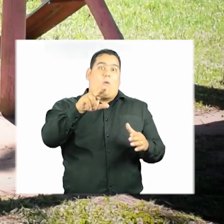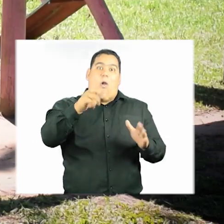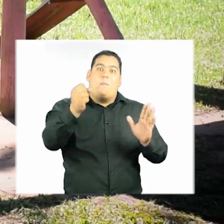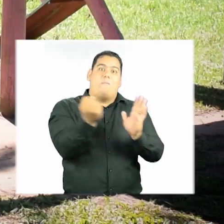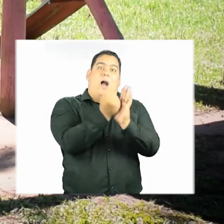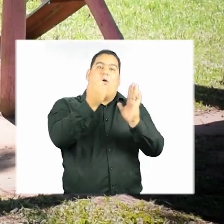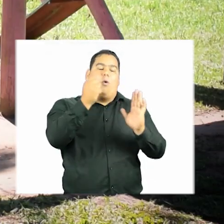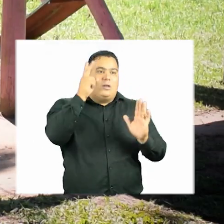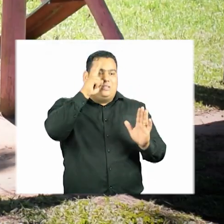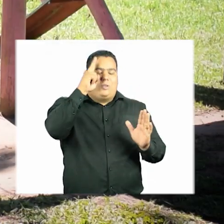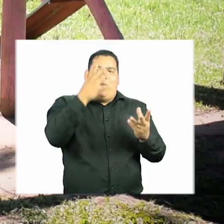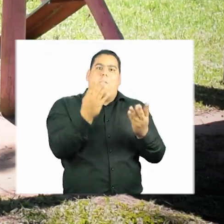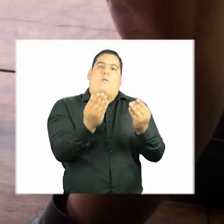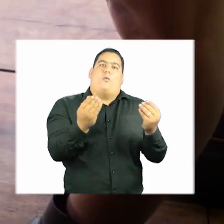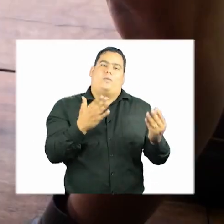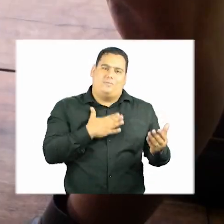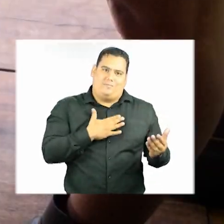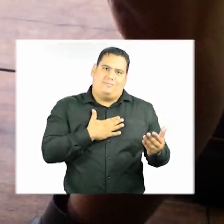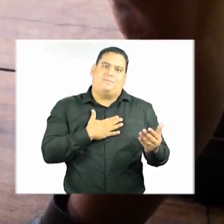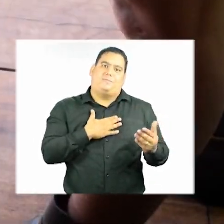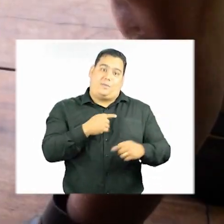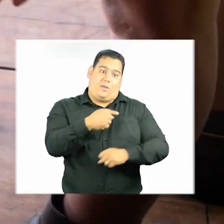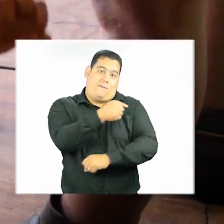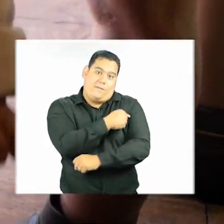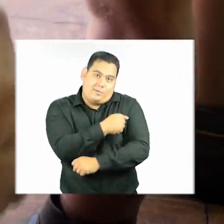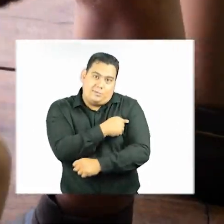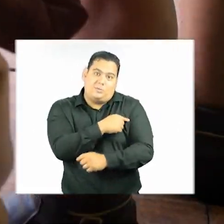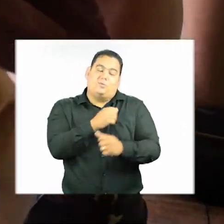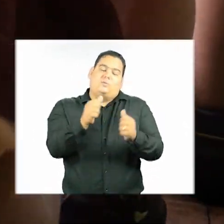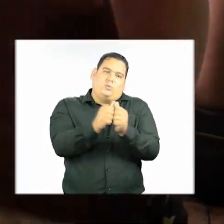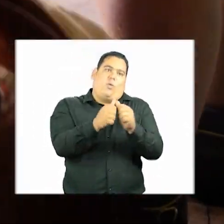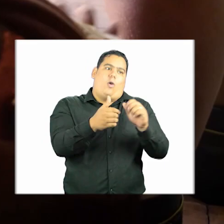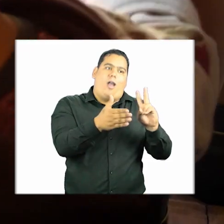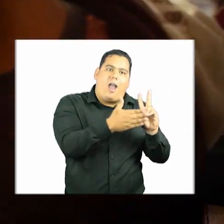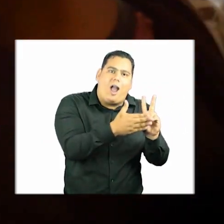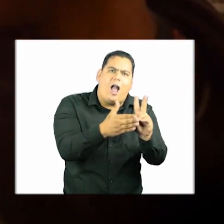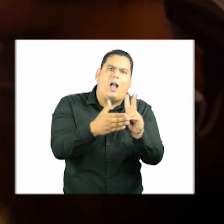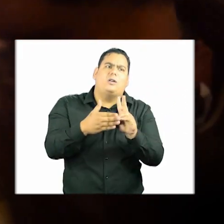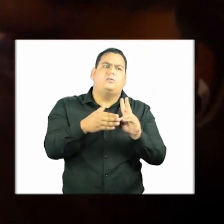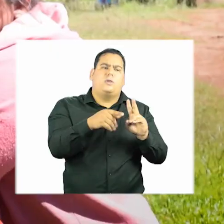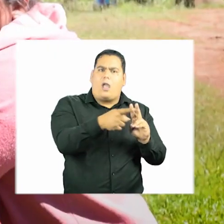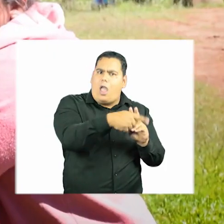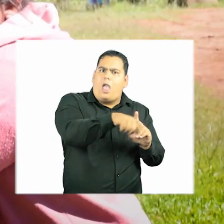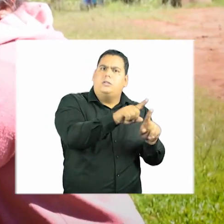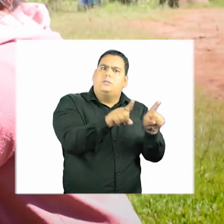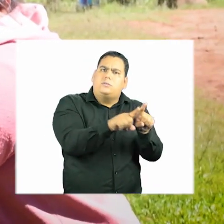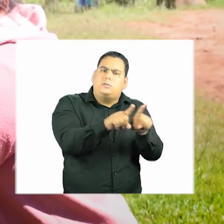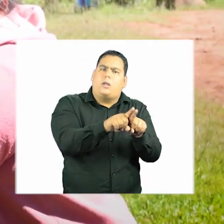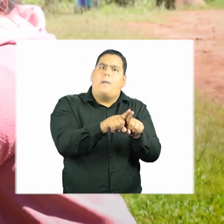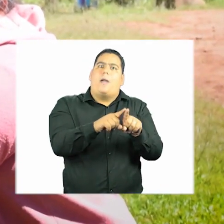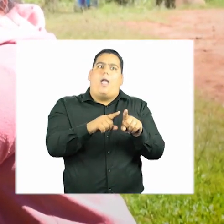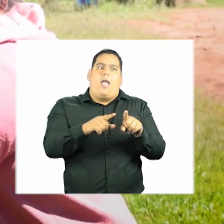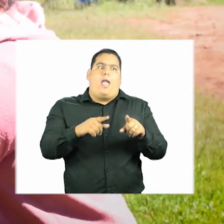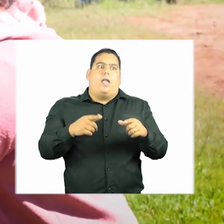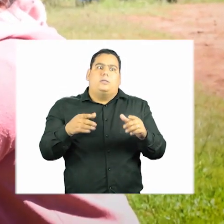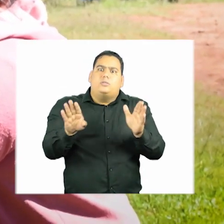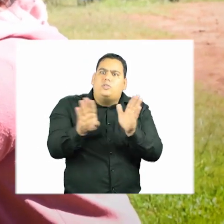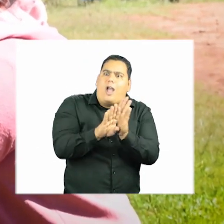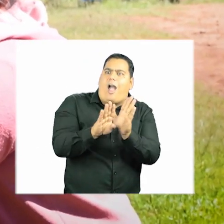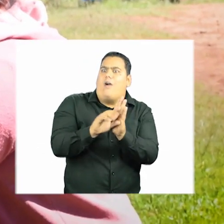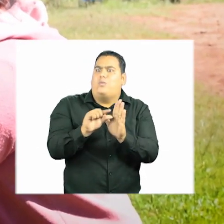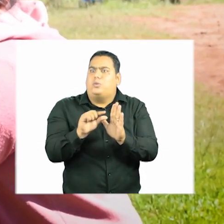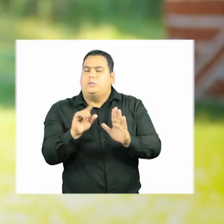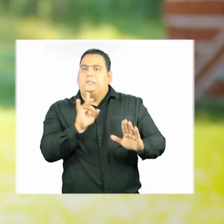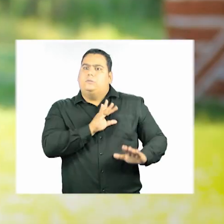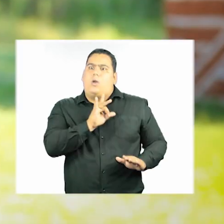que, para mim, marcou muito fazer vacina lá. Tanto que eu fiz a minha vacina junto com os índios, e eles também receosos,